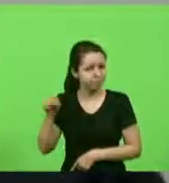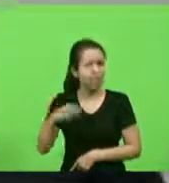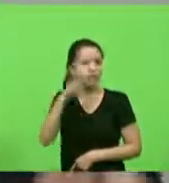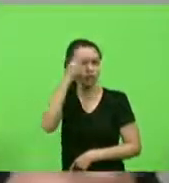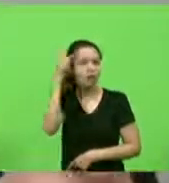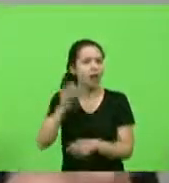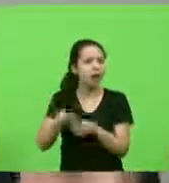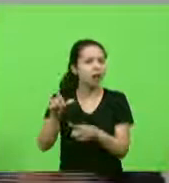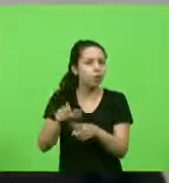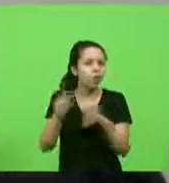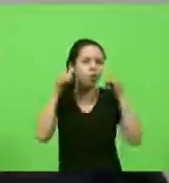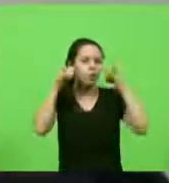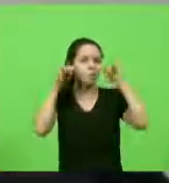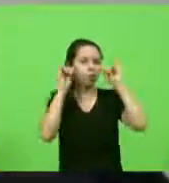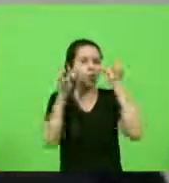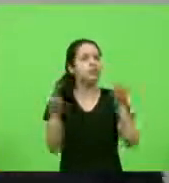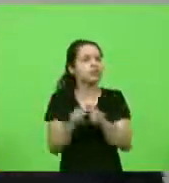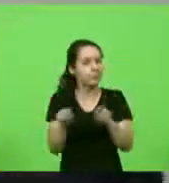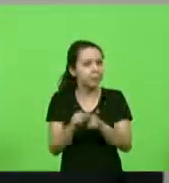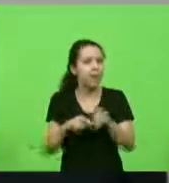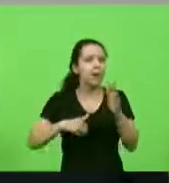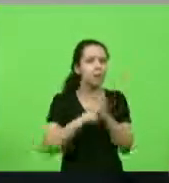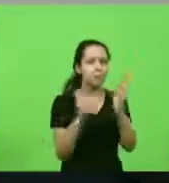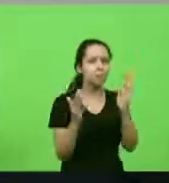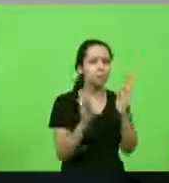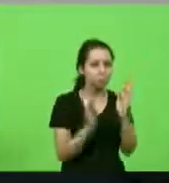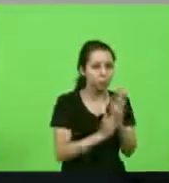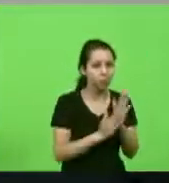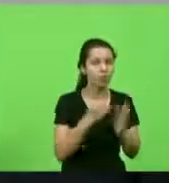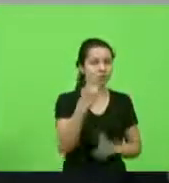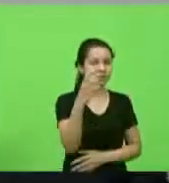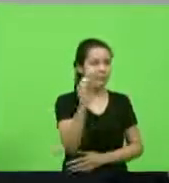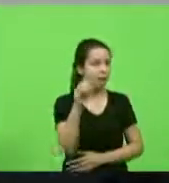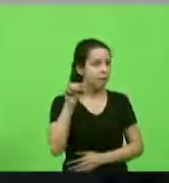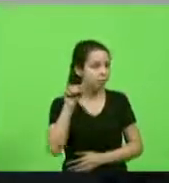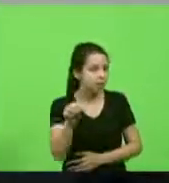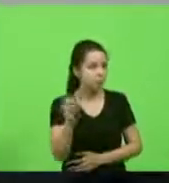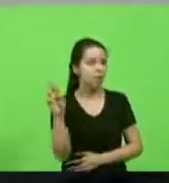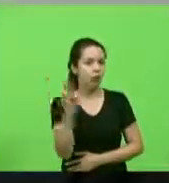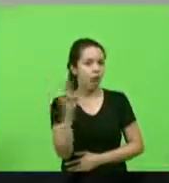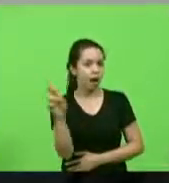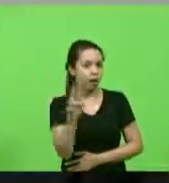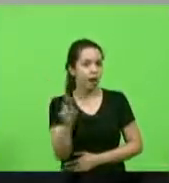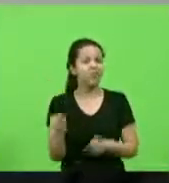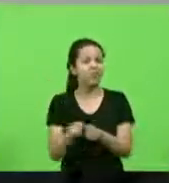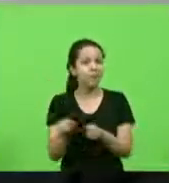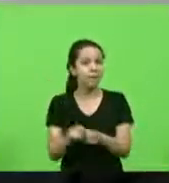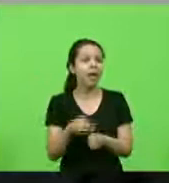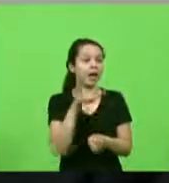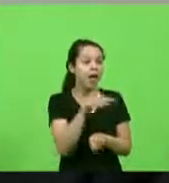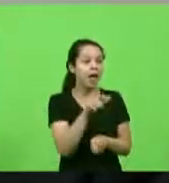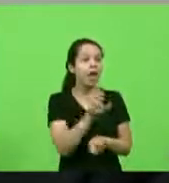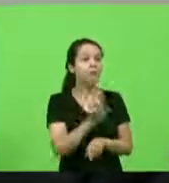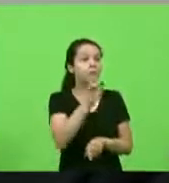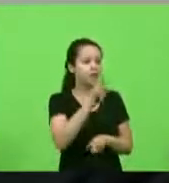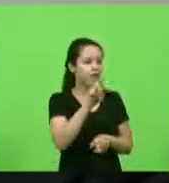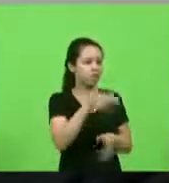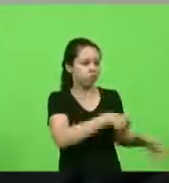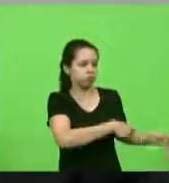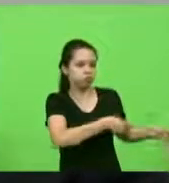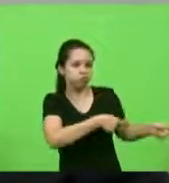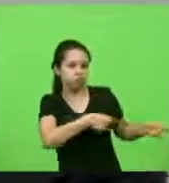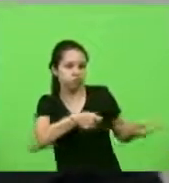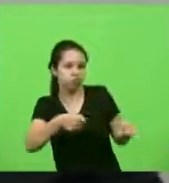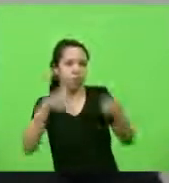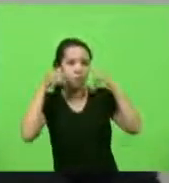alugam o boi então também vai ter uma multa bem significativa de 10 mil reais aquele que leva o boi então o motorista do caminhão